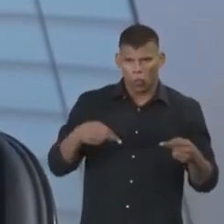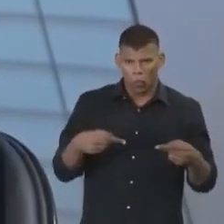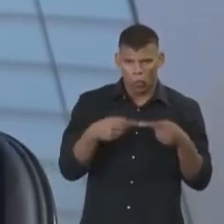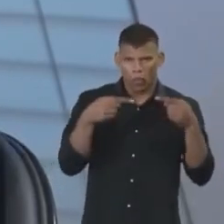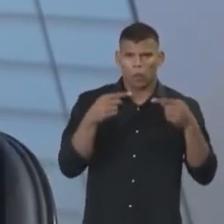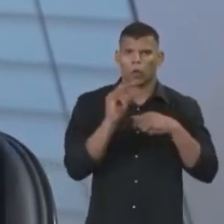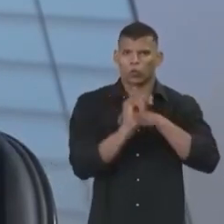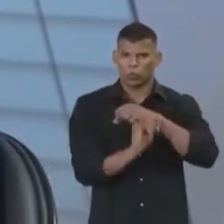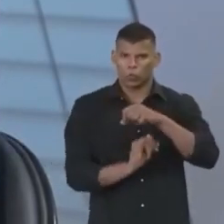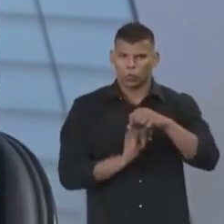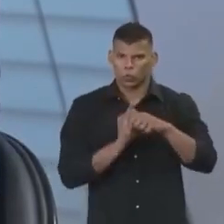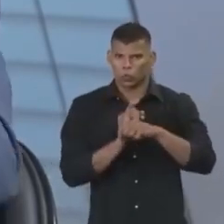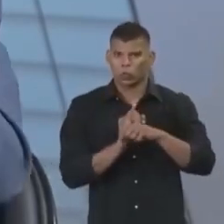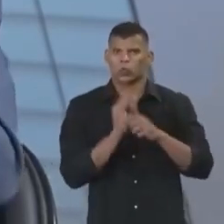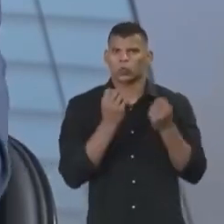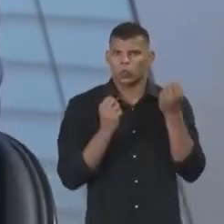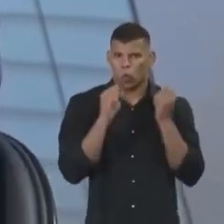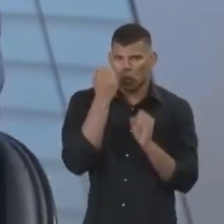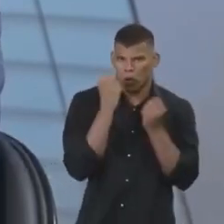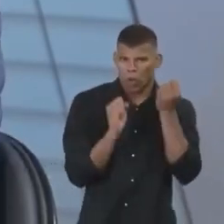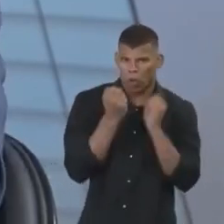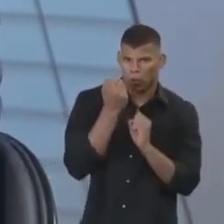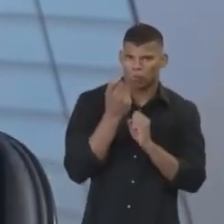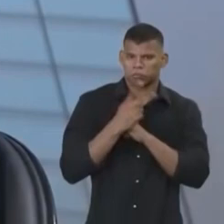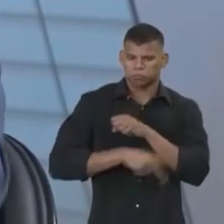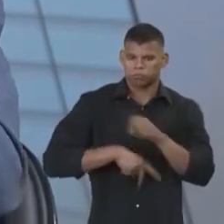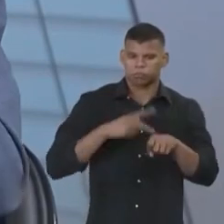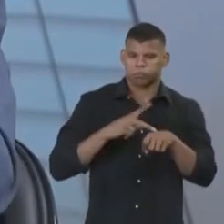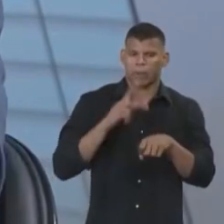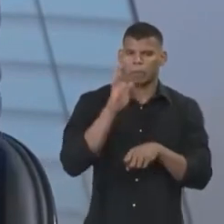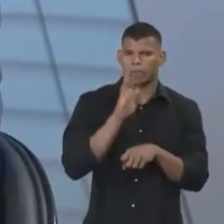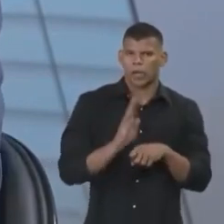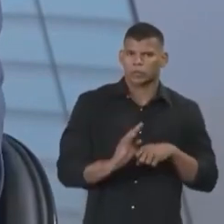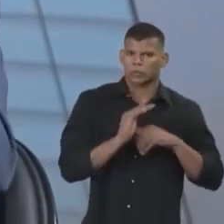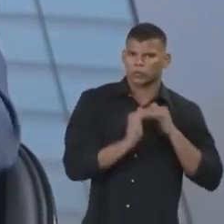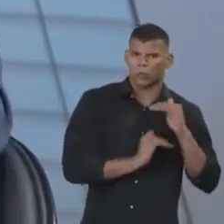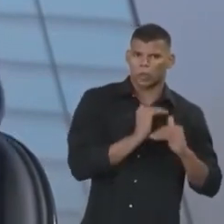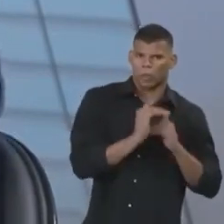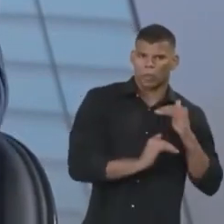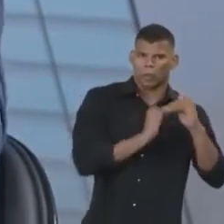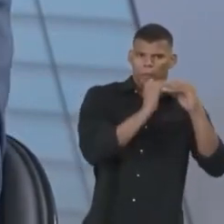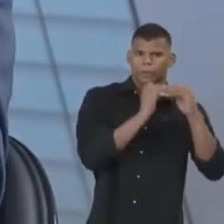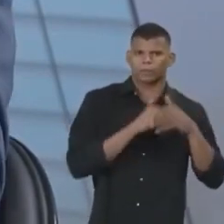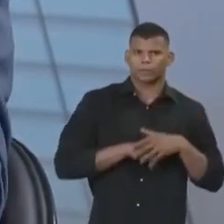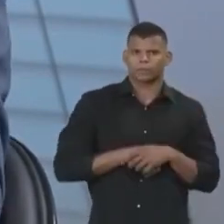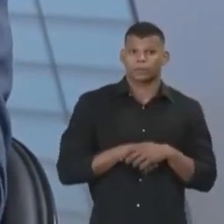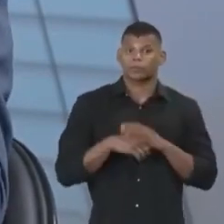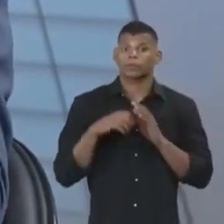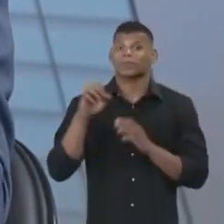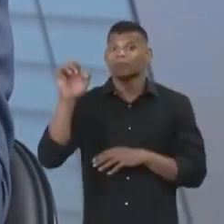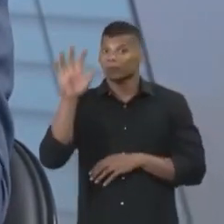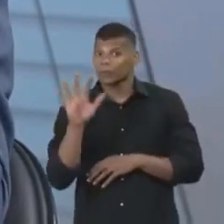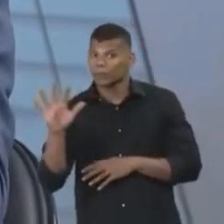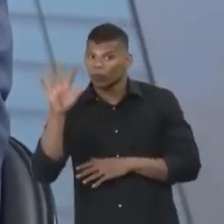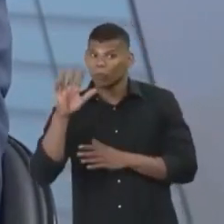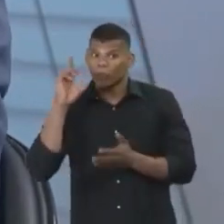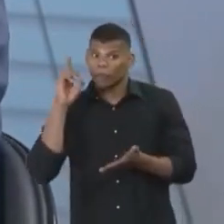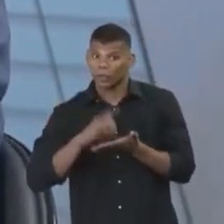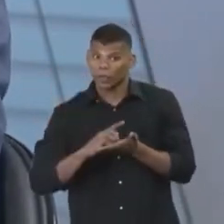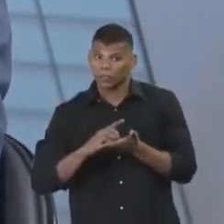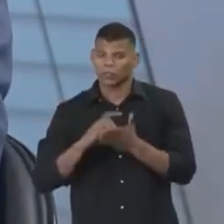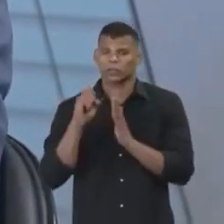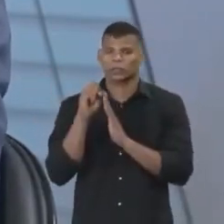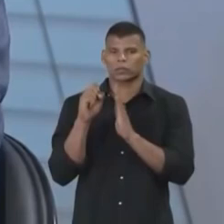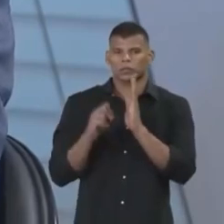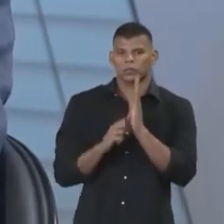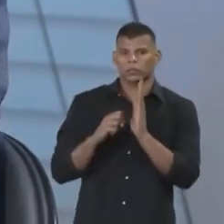como o Brasil começaram a... Porque a Europa foi no século XIX, a evolução industrial.